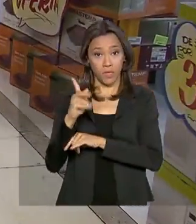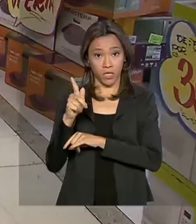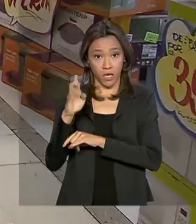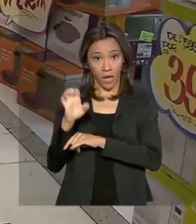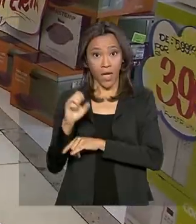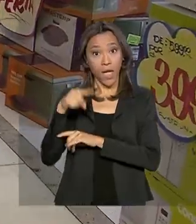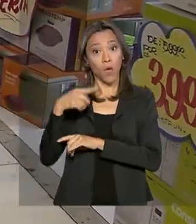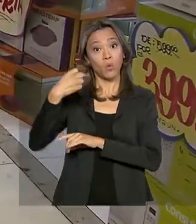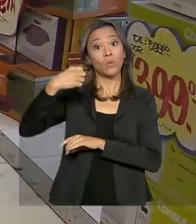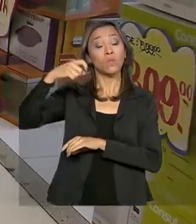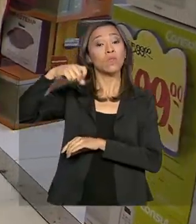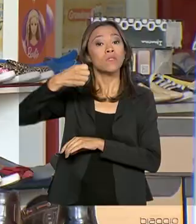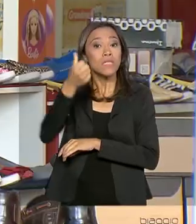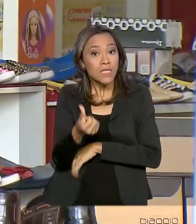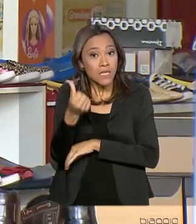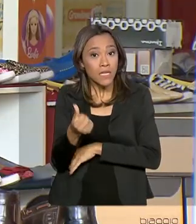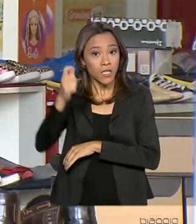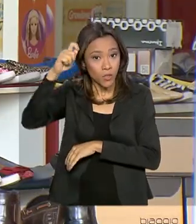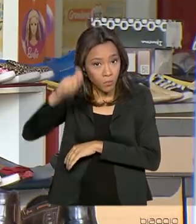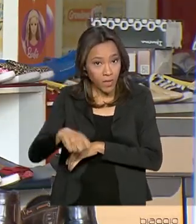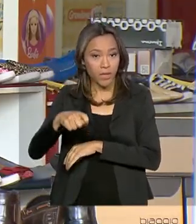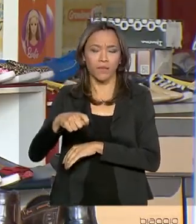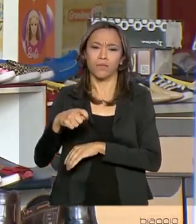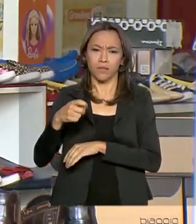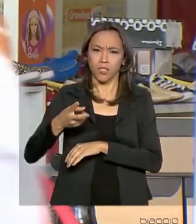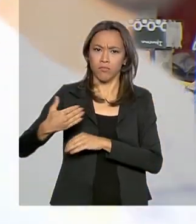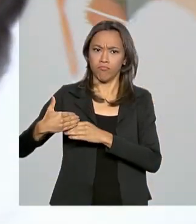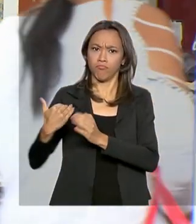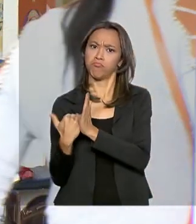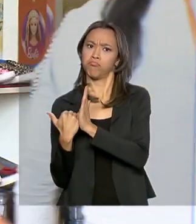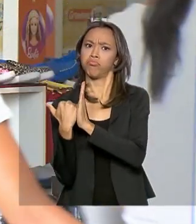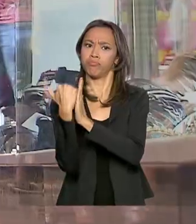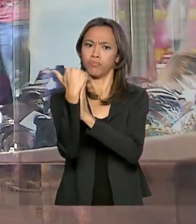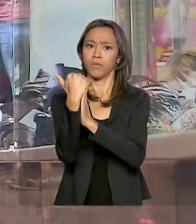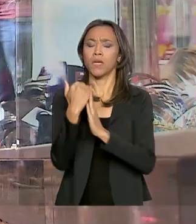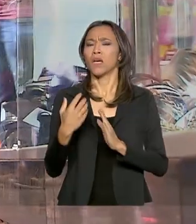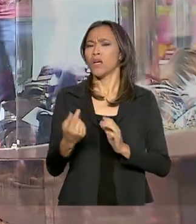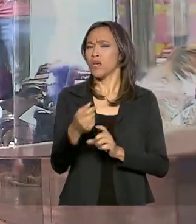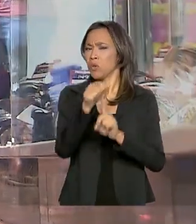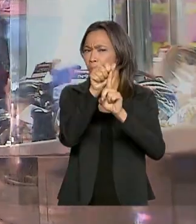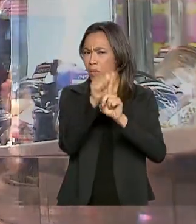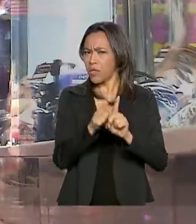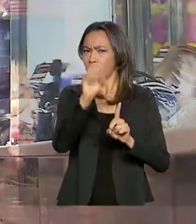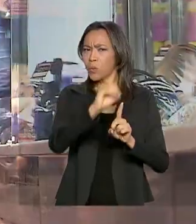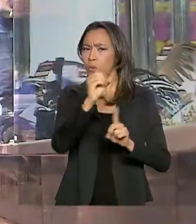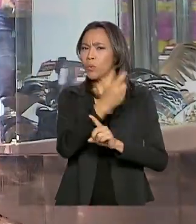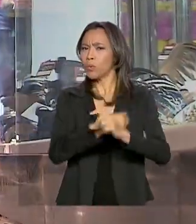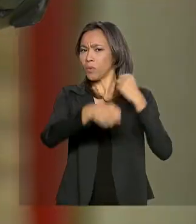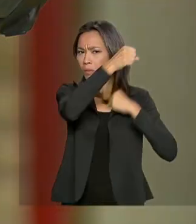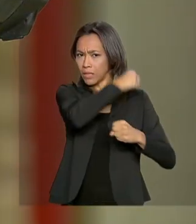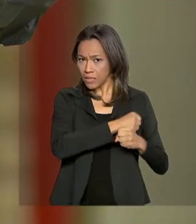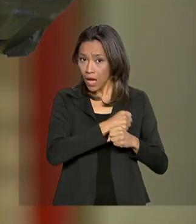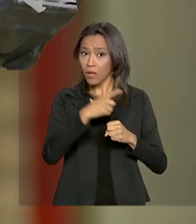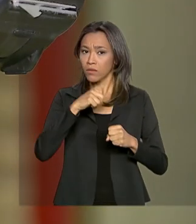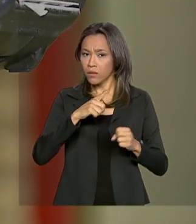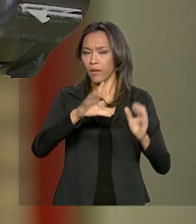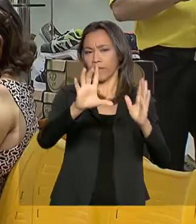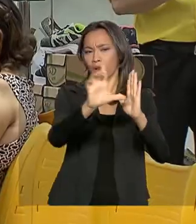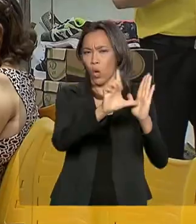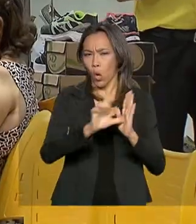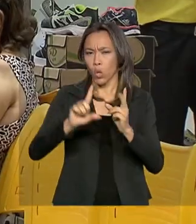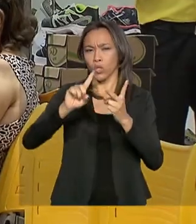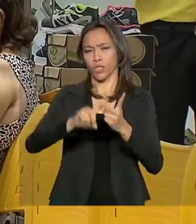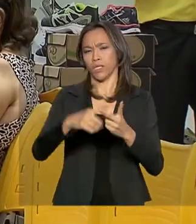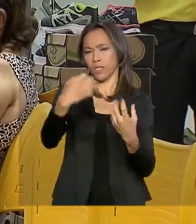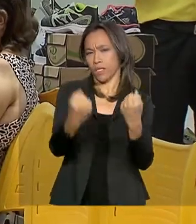crescimento. Em relação a outubro de 2018, o comércio varejista ampliado, que inclui, além do varejo, as atividades de